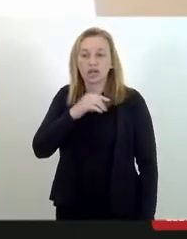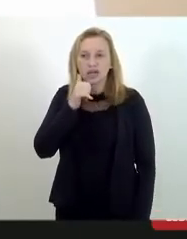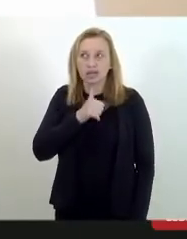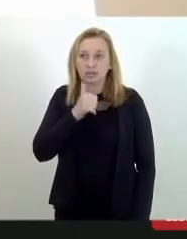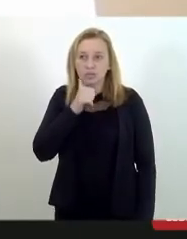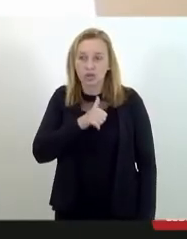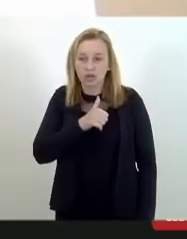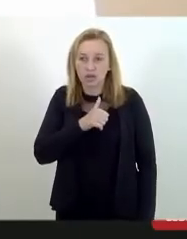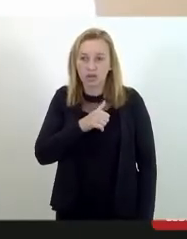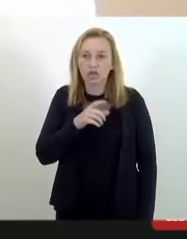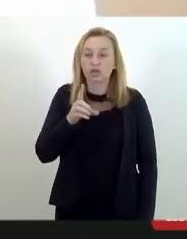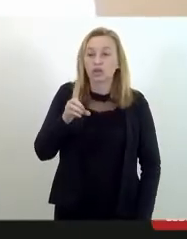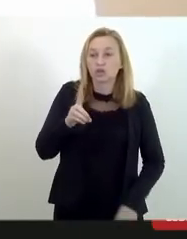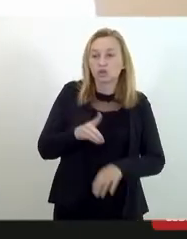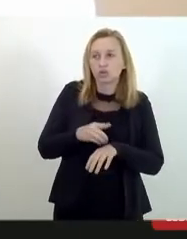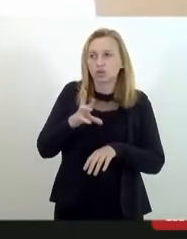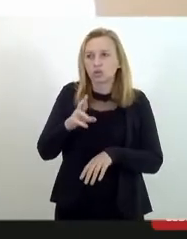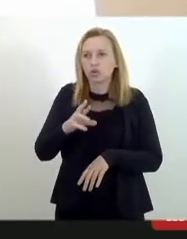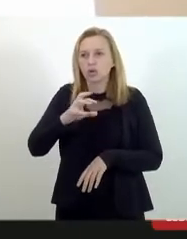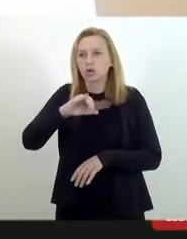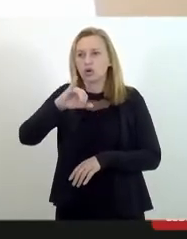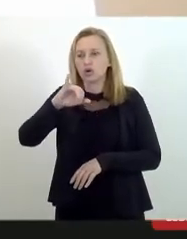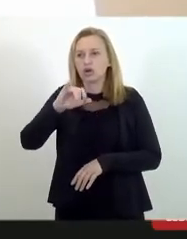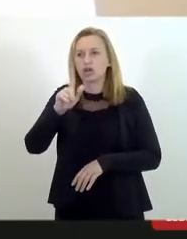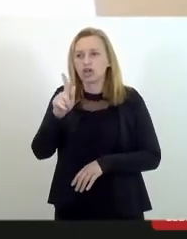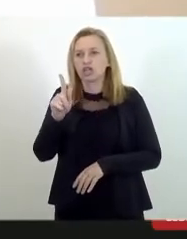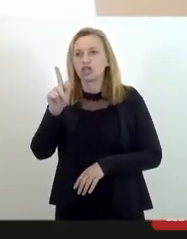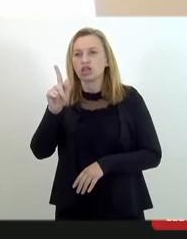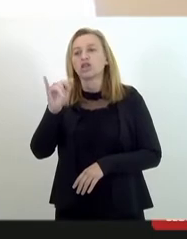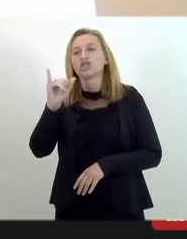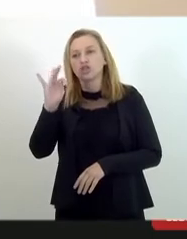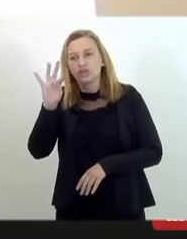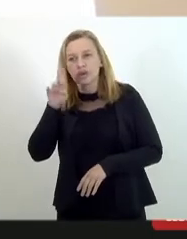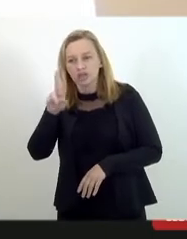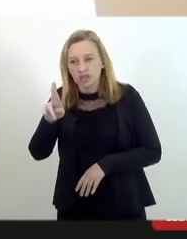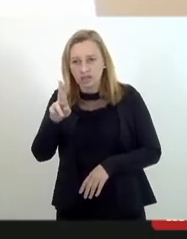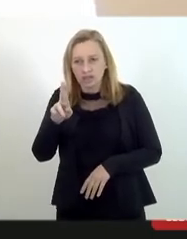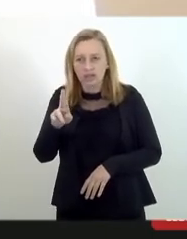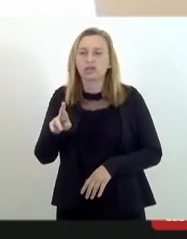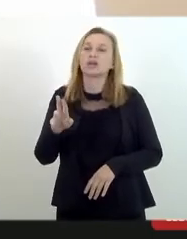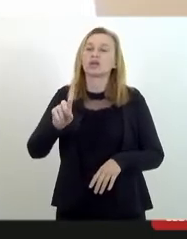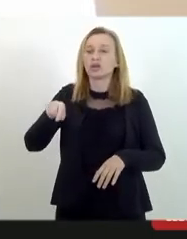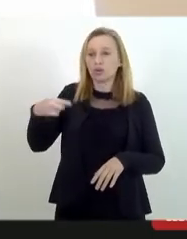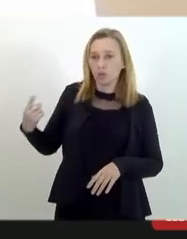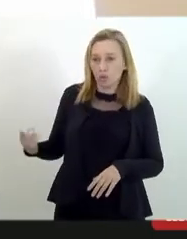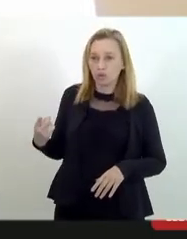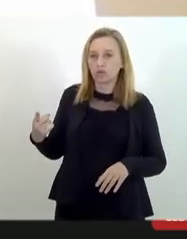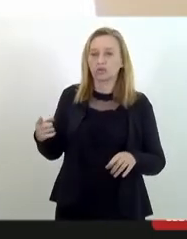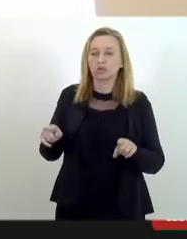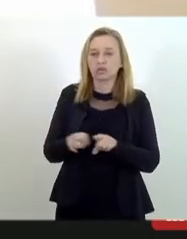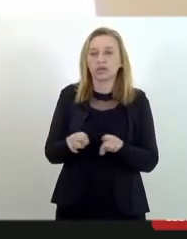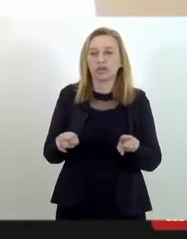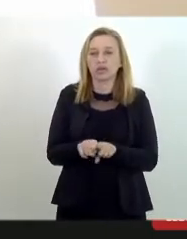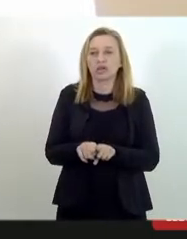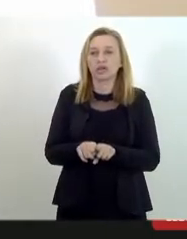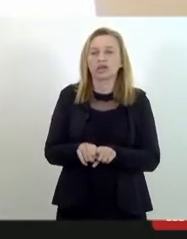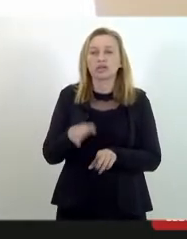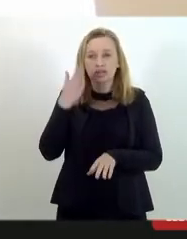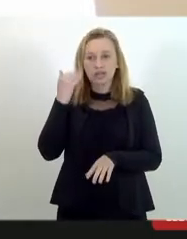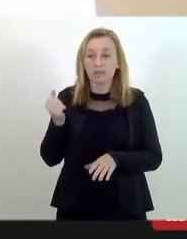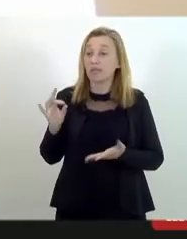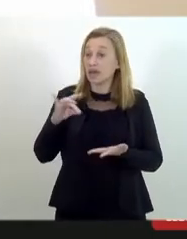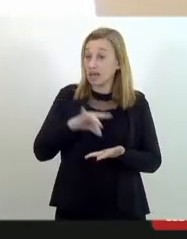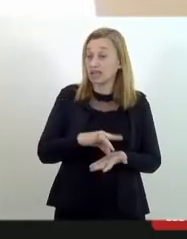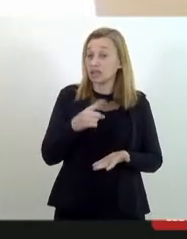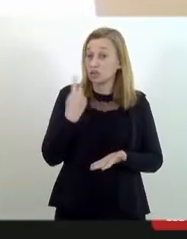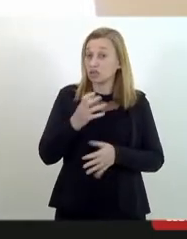excepcional, o doutor Gilbert, um amigo e grande delegado de polícia. Mas nós sabemos que a realidade, inclusive econômico-financeira do Estado, não vai permitir que